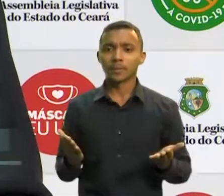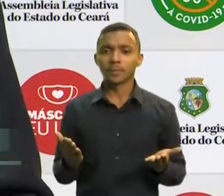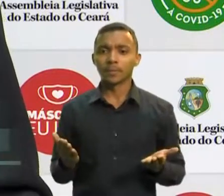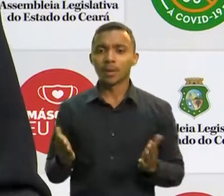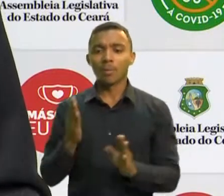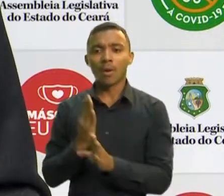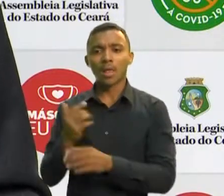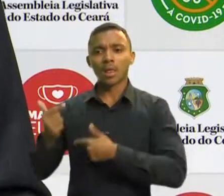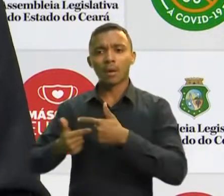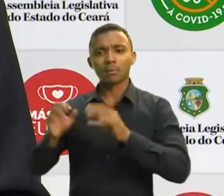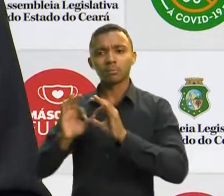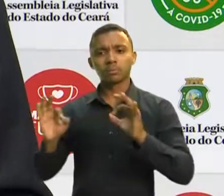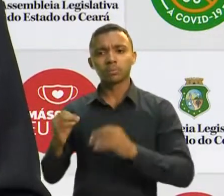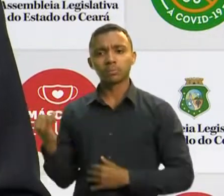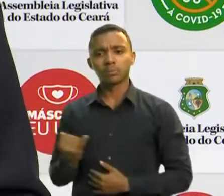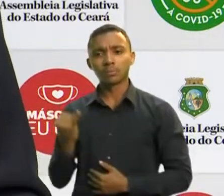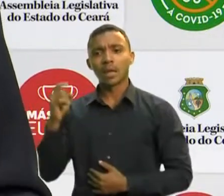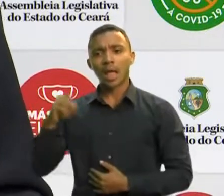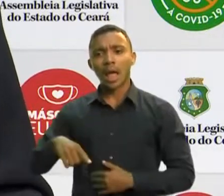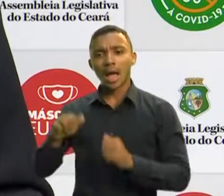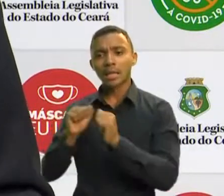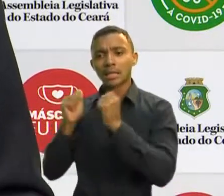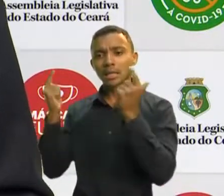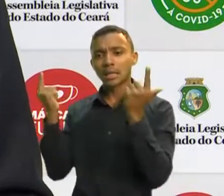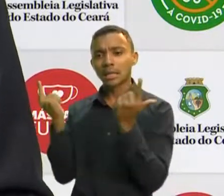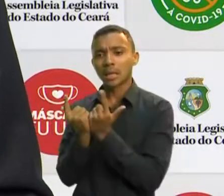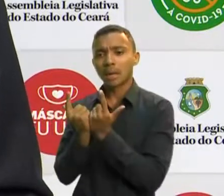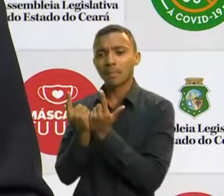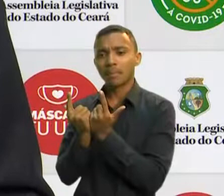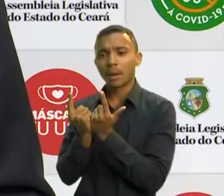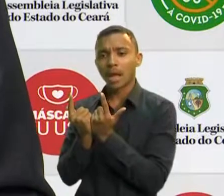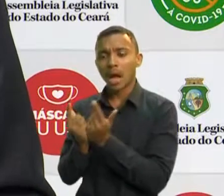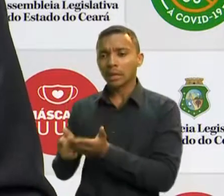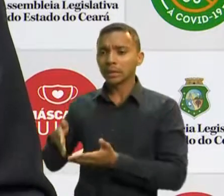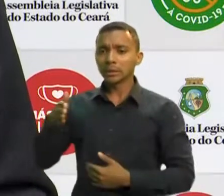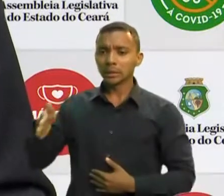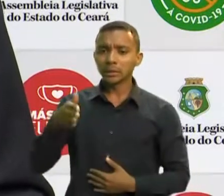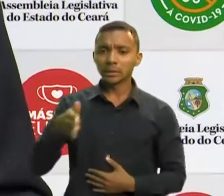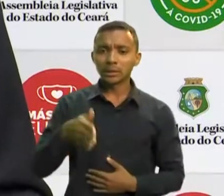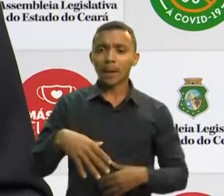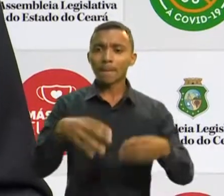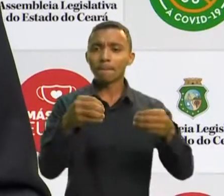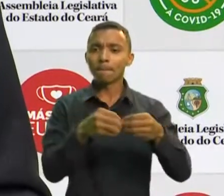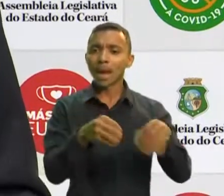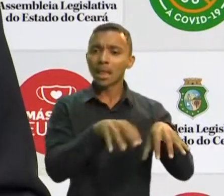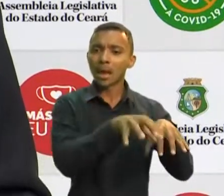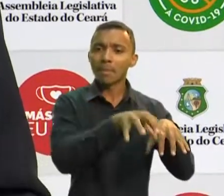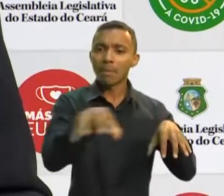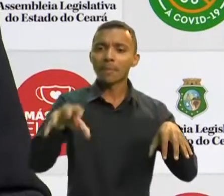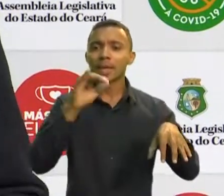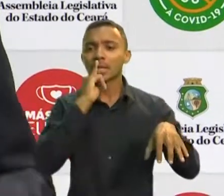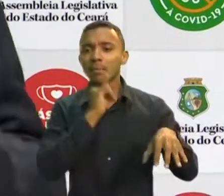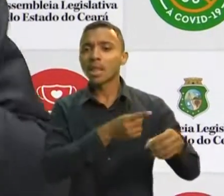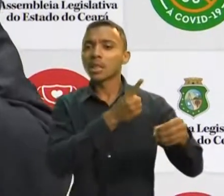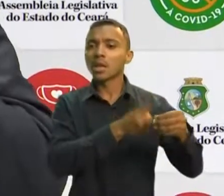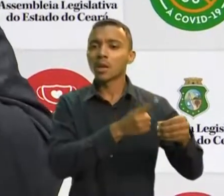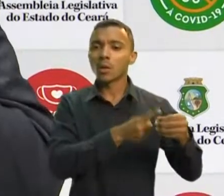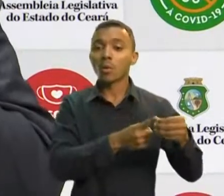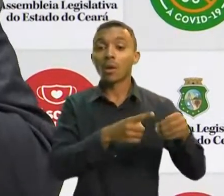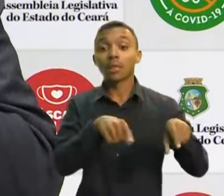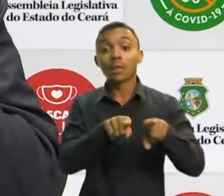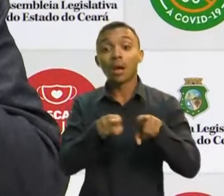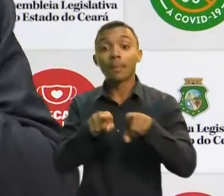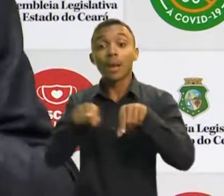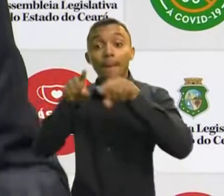que é levar a Assembleia para mais próximo da população, levar para o interior e levar às ações. Então,